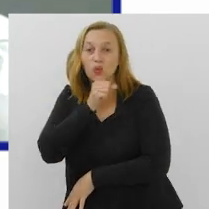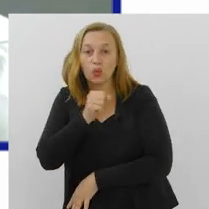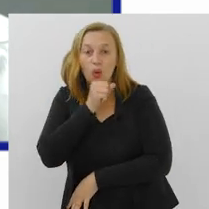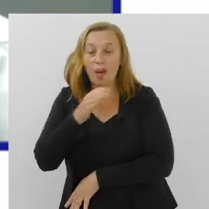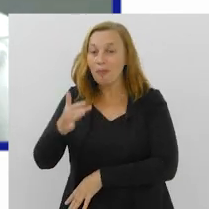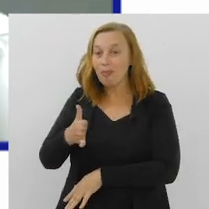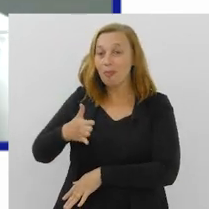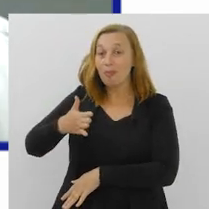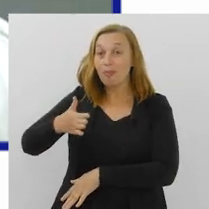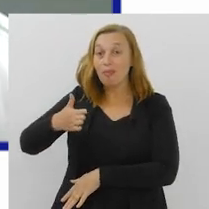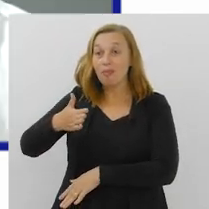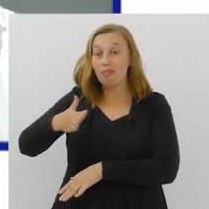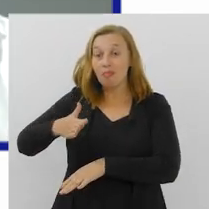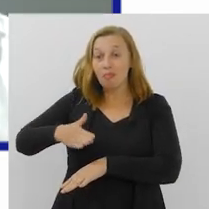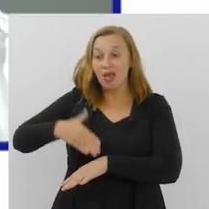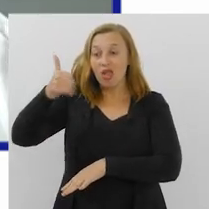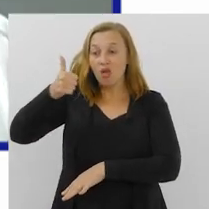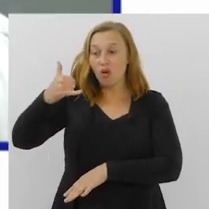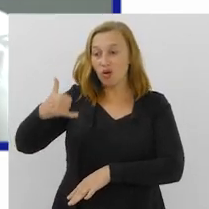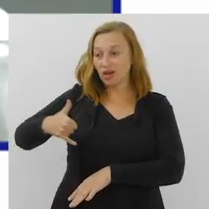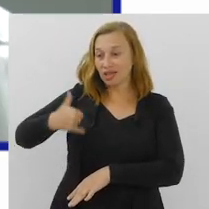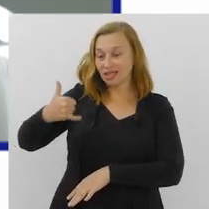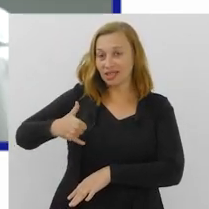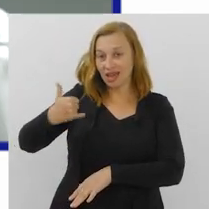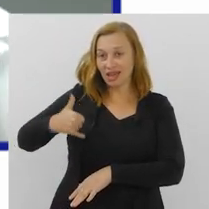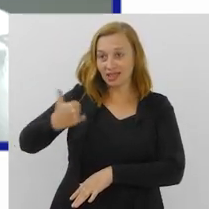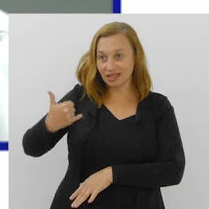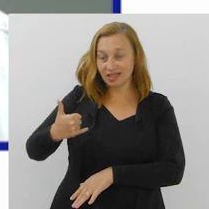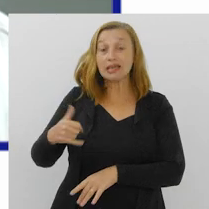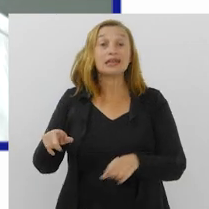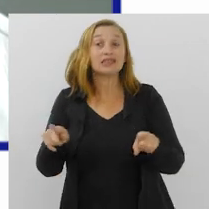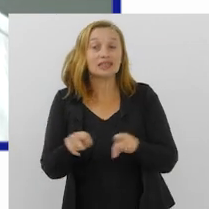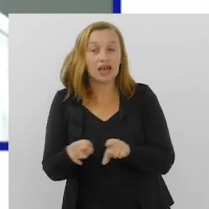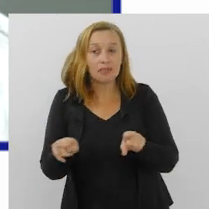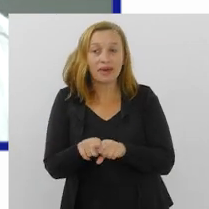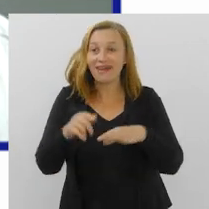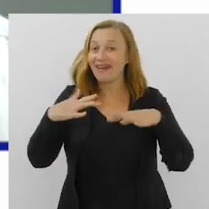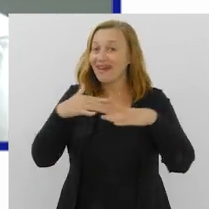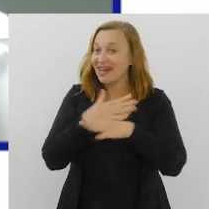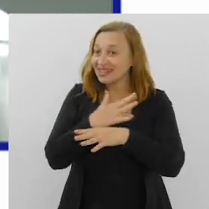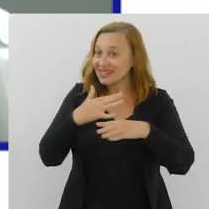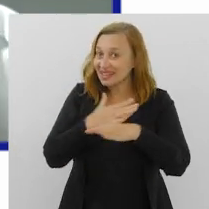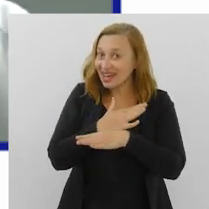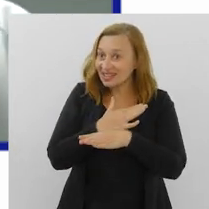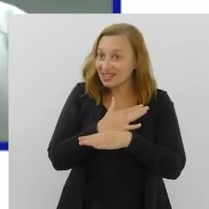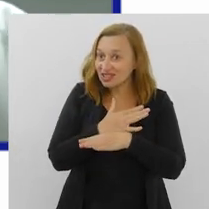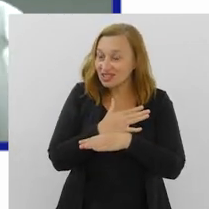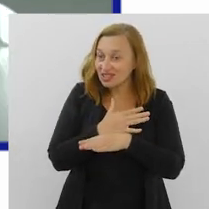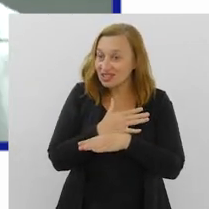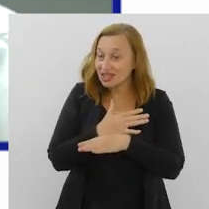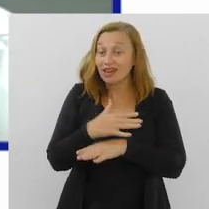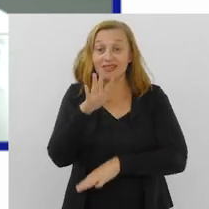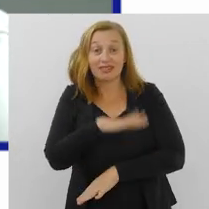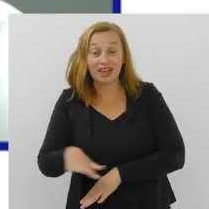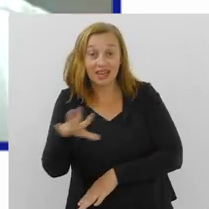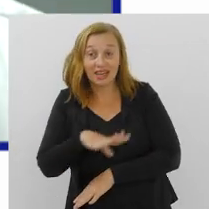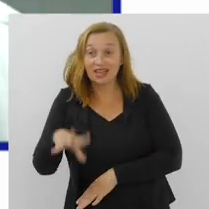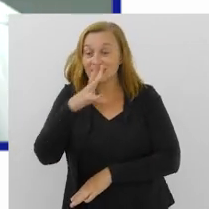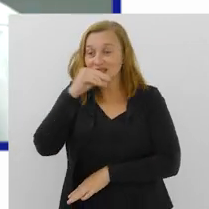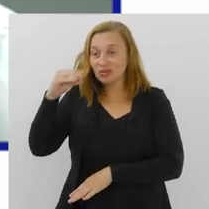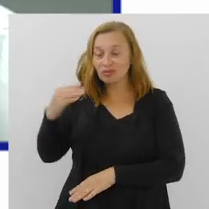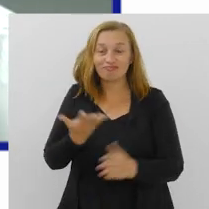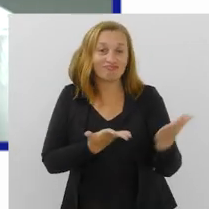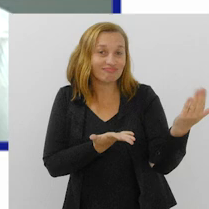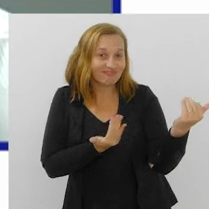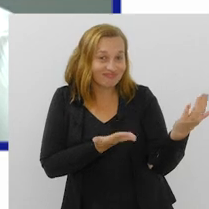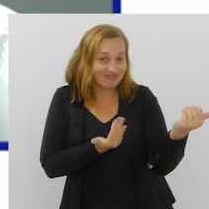idade. Mas, além de ser a cidade da melhor idade, também é a cidade da criança, adolescente e da